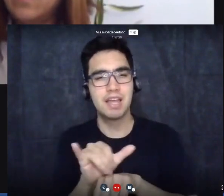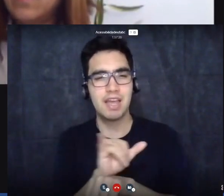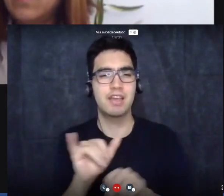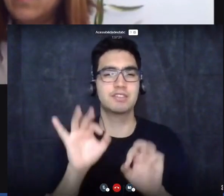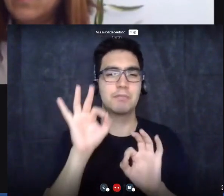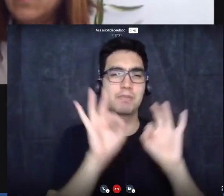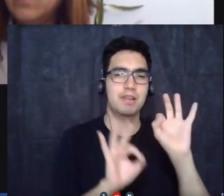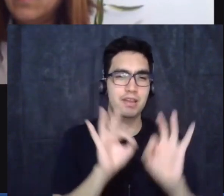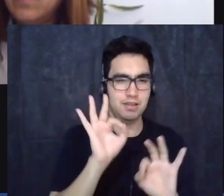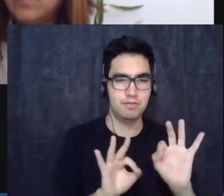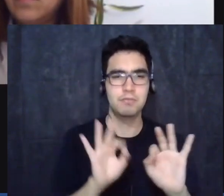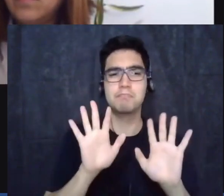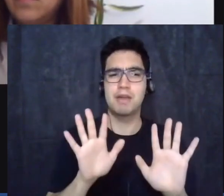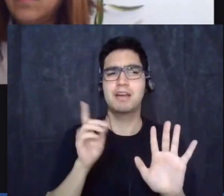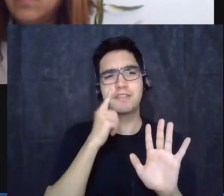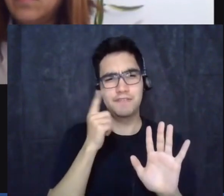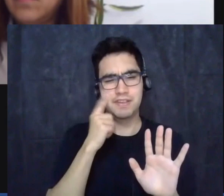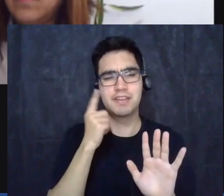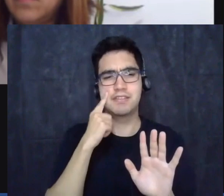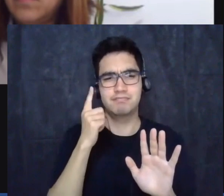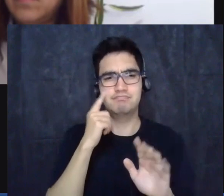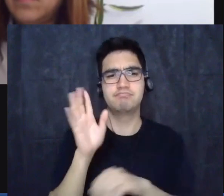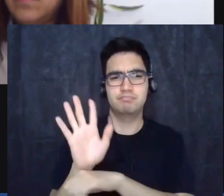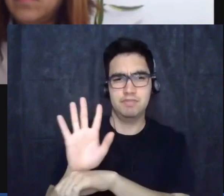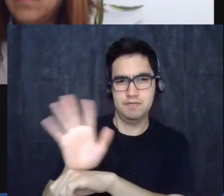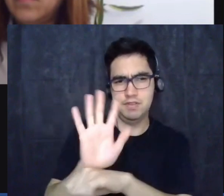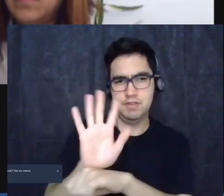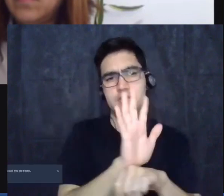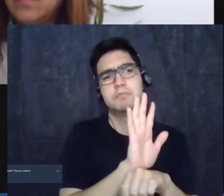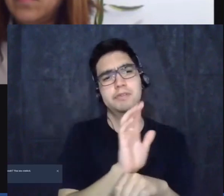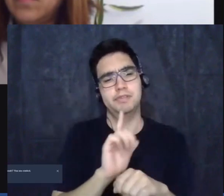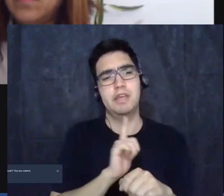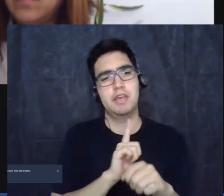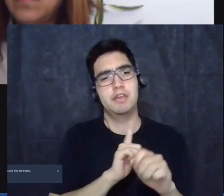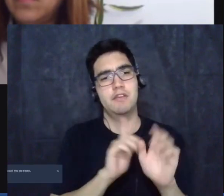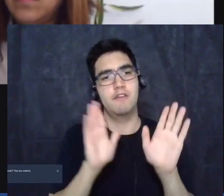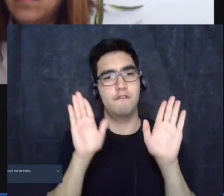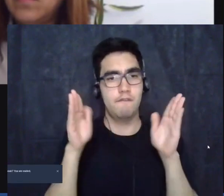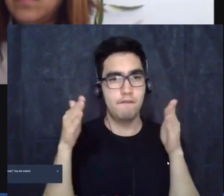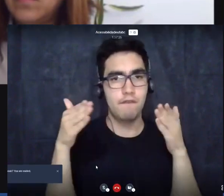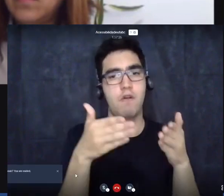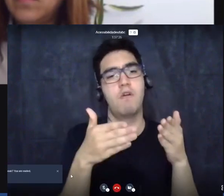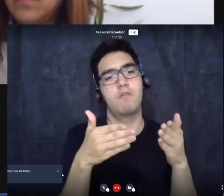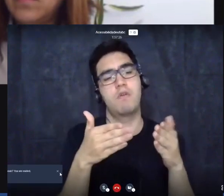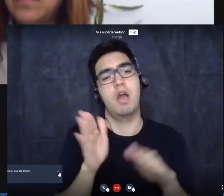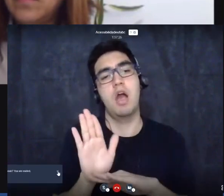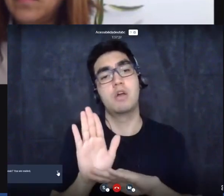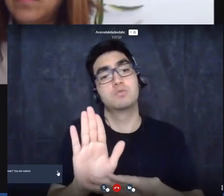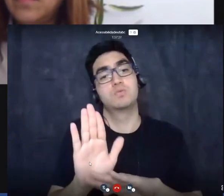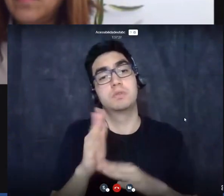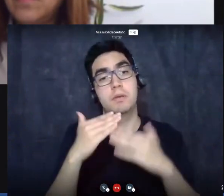mais recentemente os documentários também mudaram um pouco o foco melhoraram nesse sentido